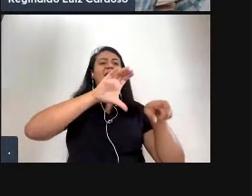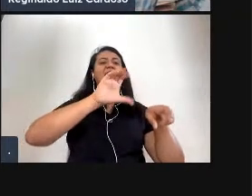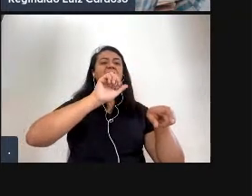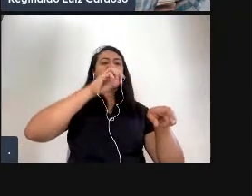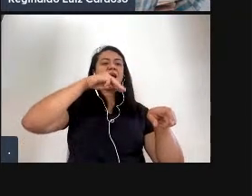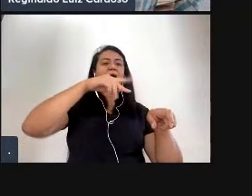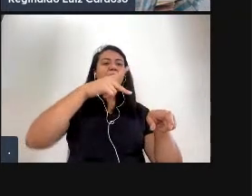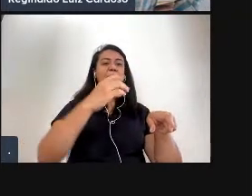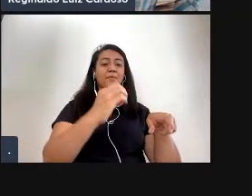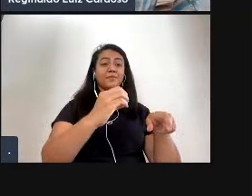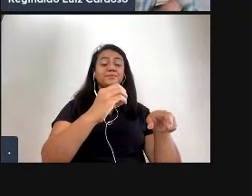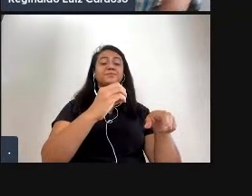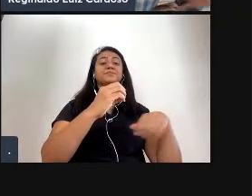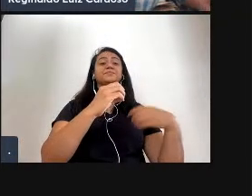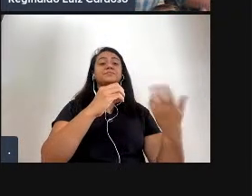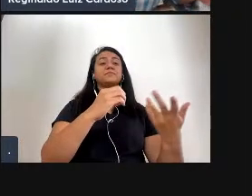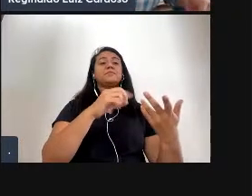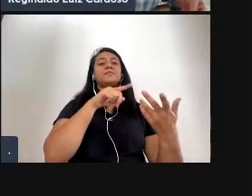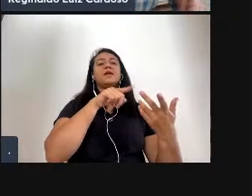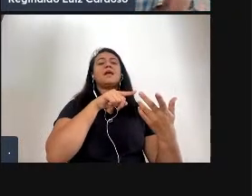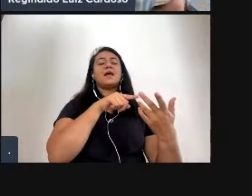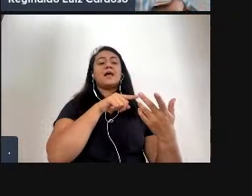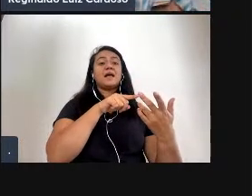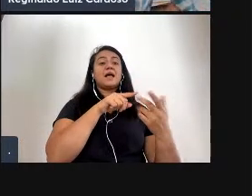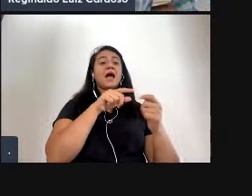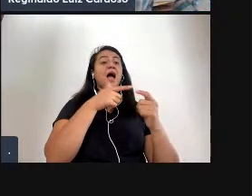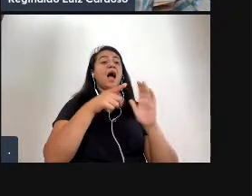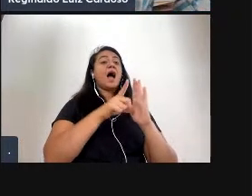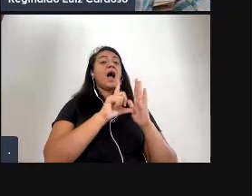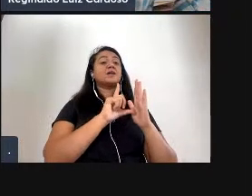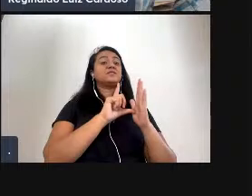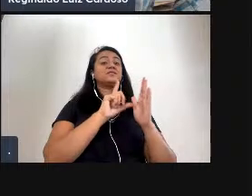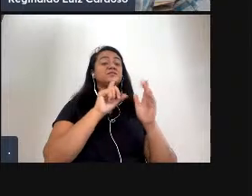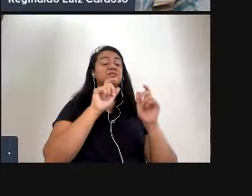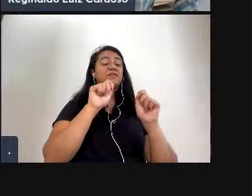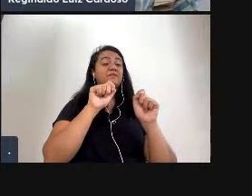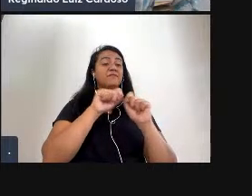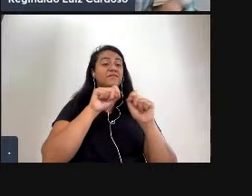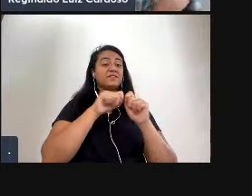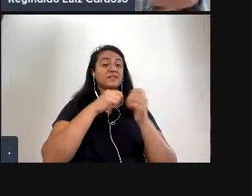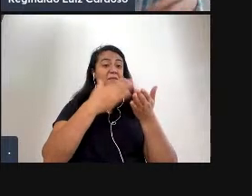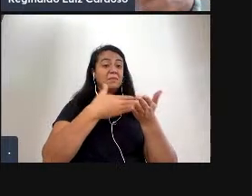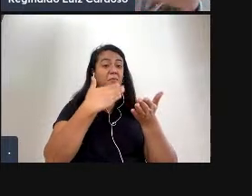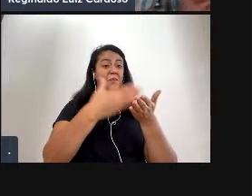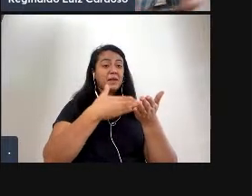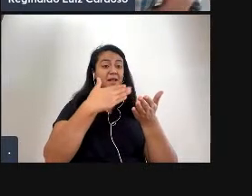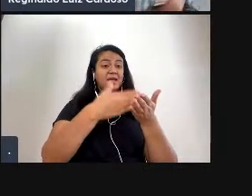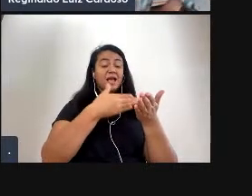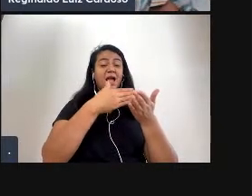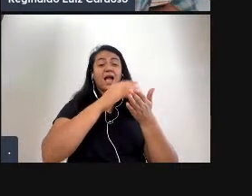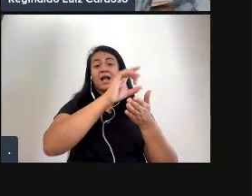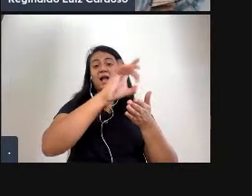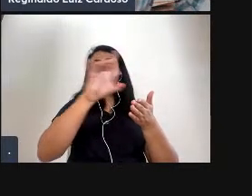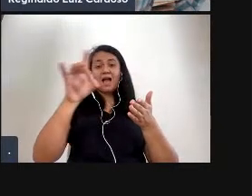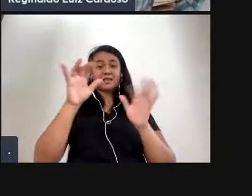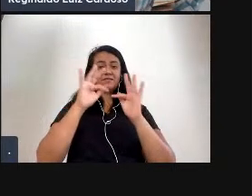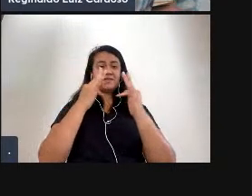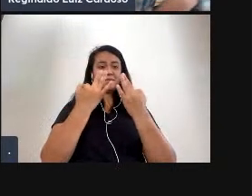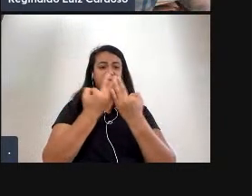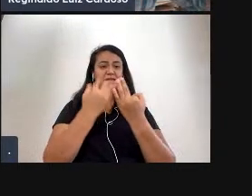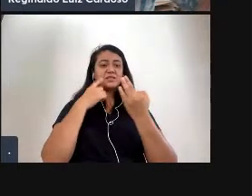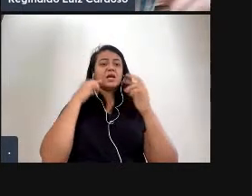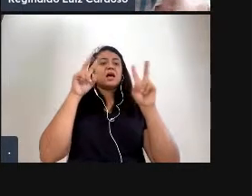antes a ideia de publicar cada família foi dividida em temas então como podemos circular